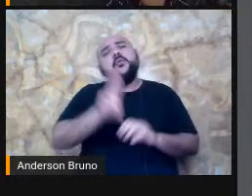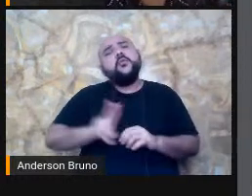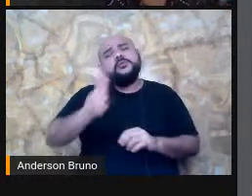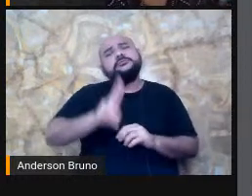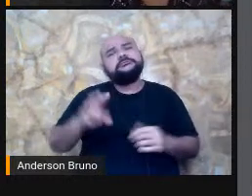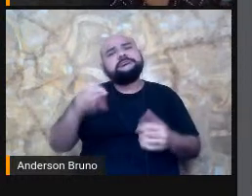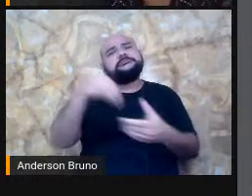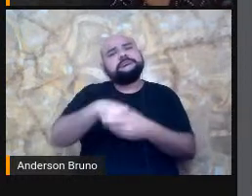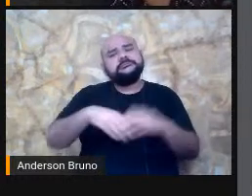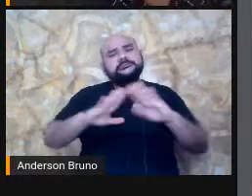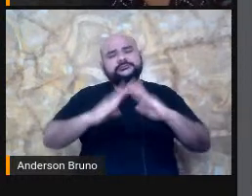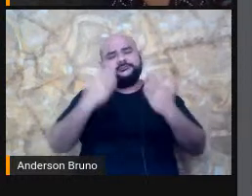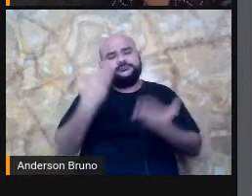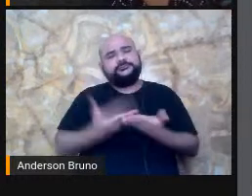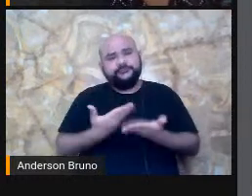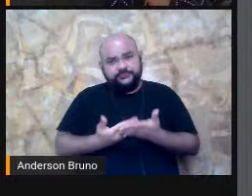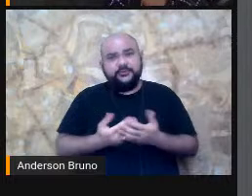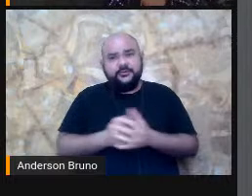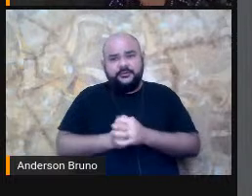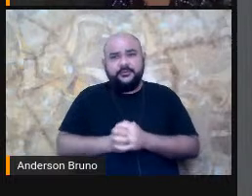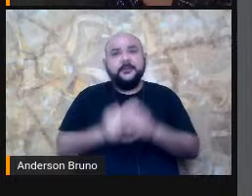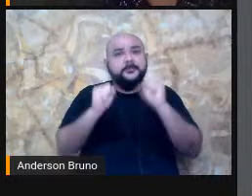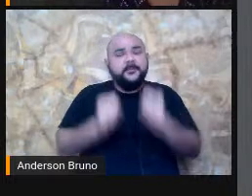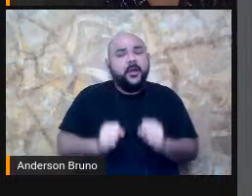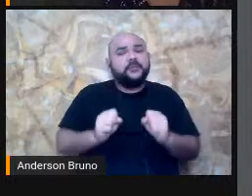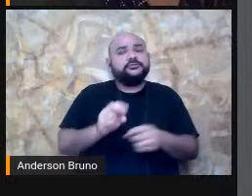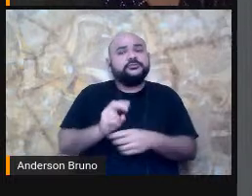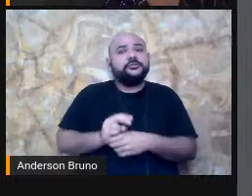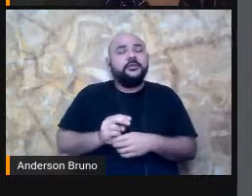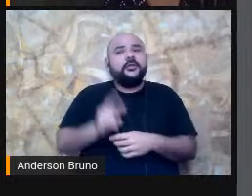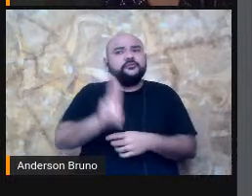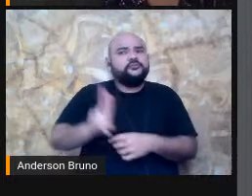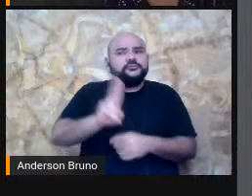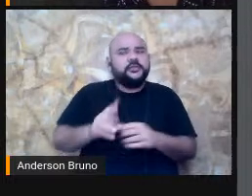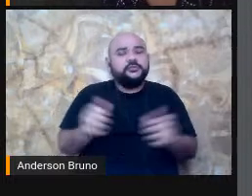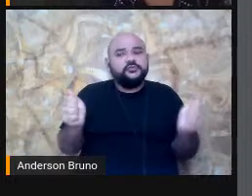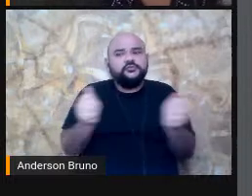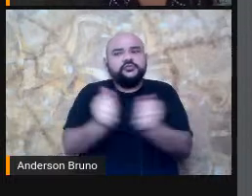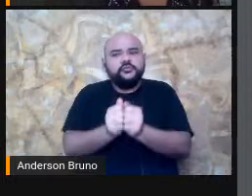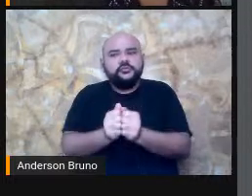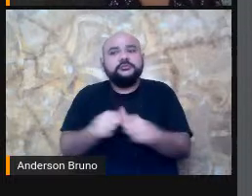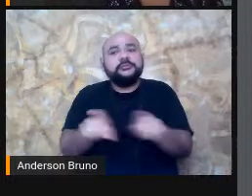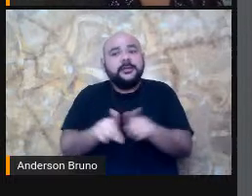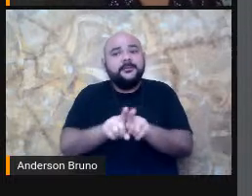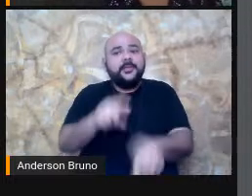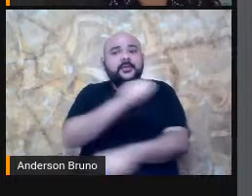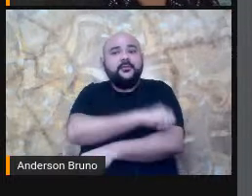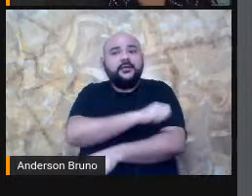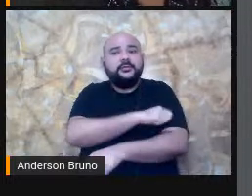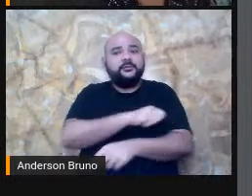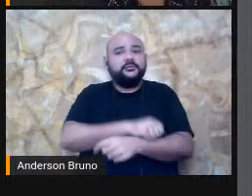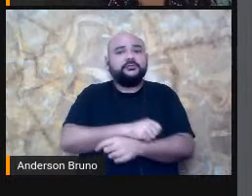Inclusive Com o menino Que fala Que vai nos ajudar Muito Né Pode passar